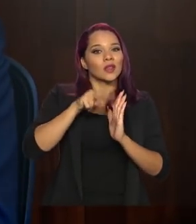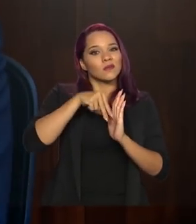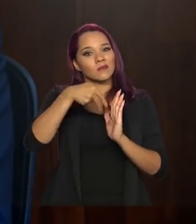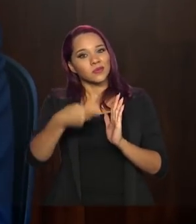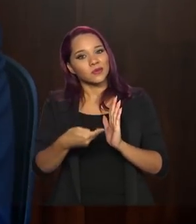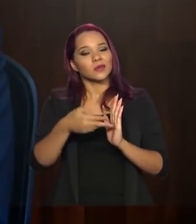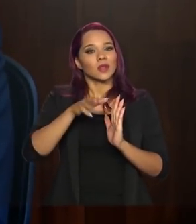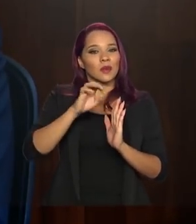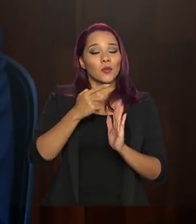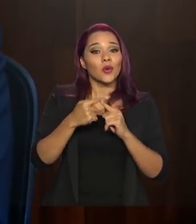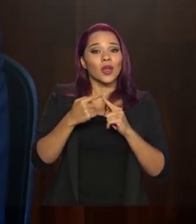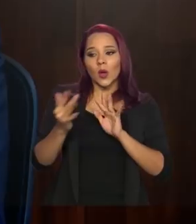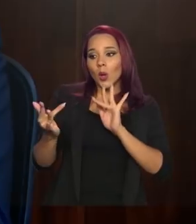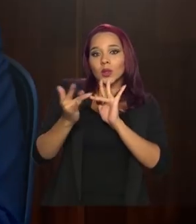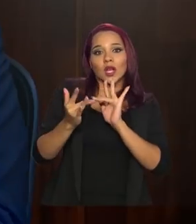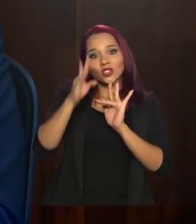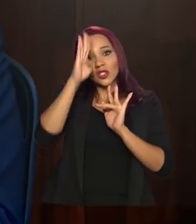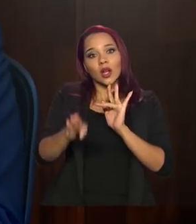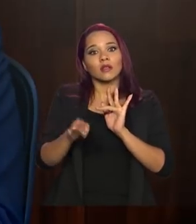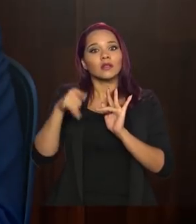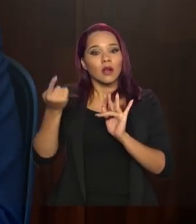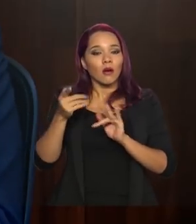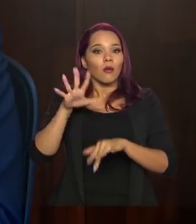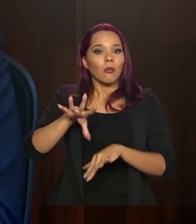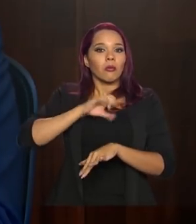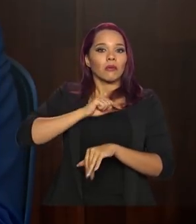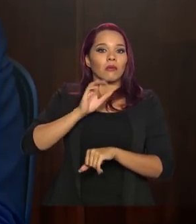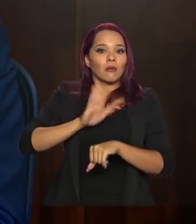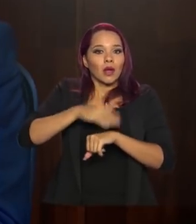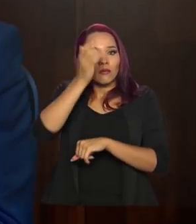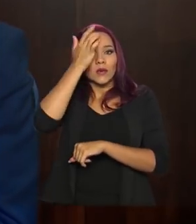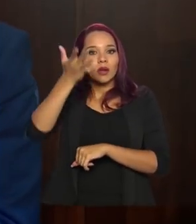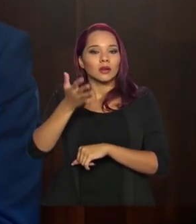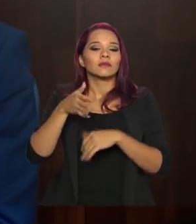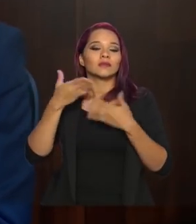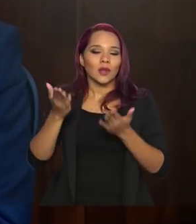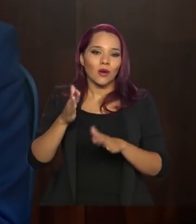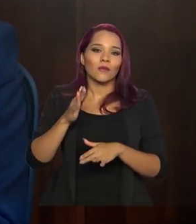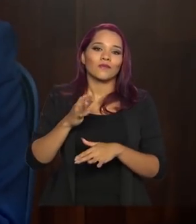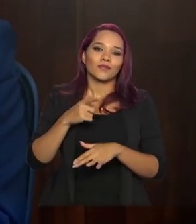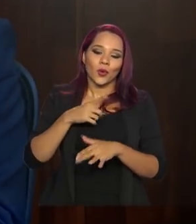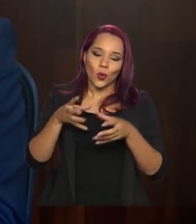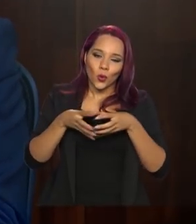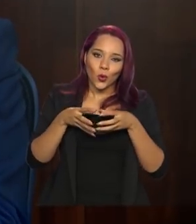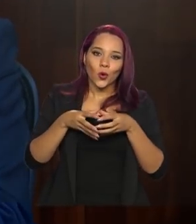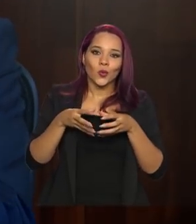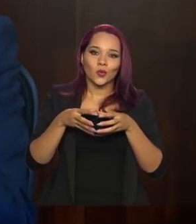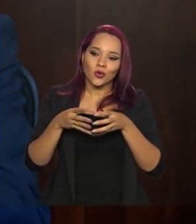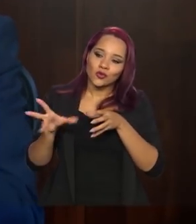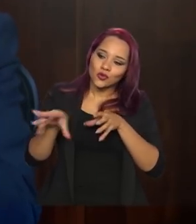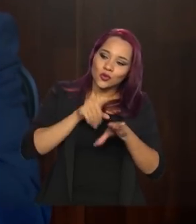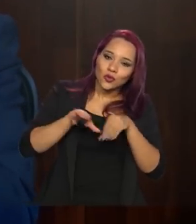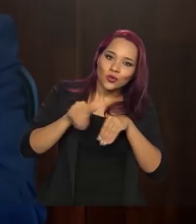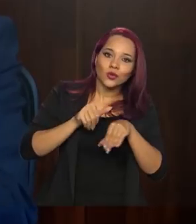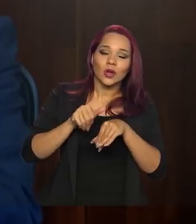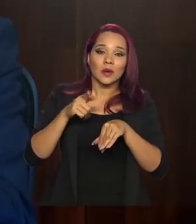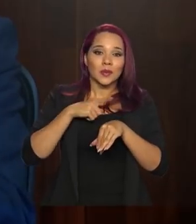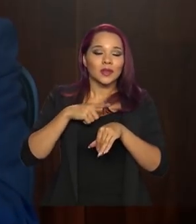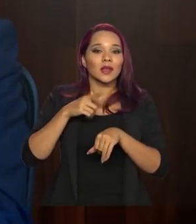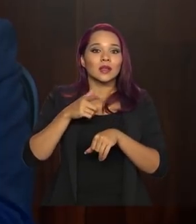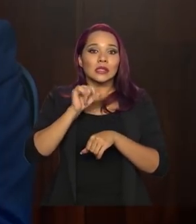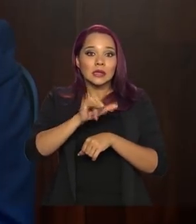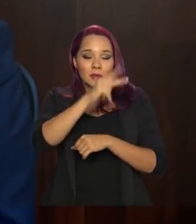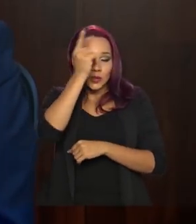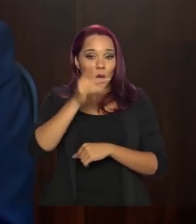ele tem o contato direto com a doença, ele fica mais doente. Então, gente reforçou a equipe para ter quem